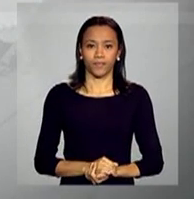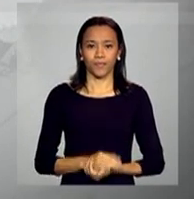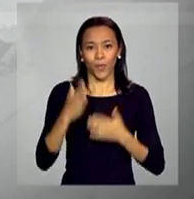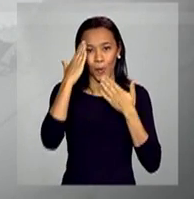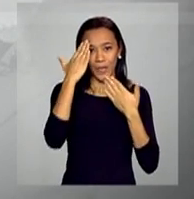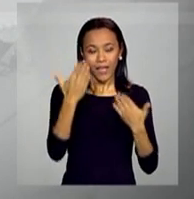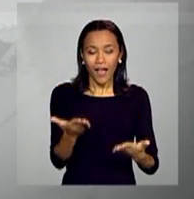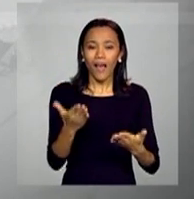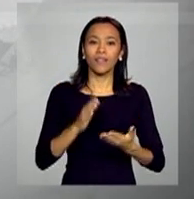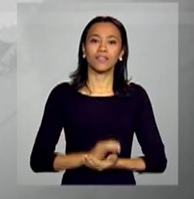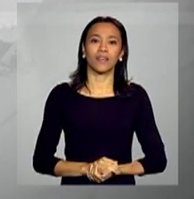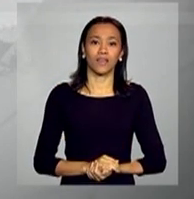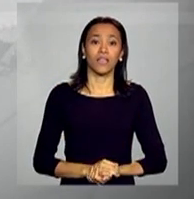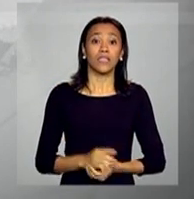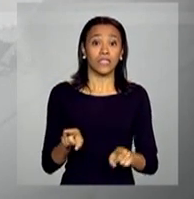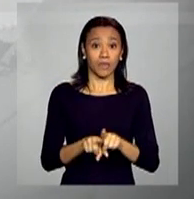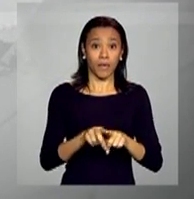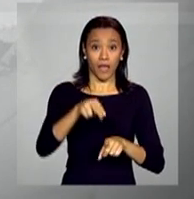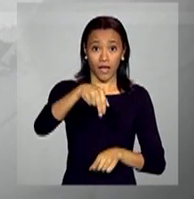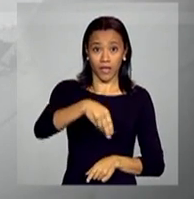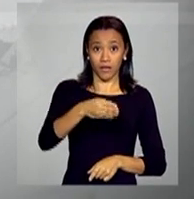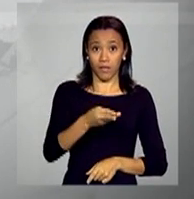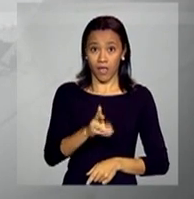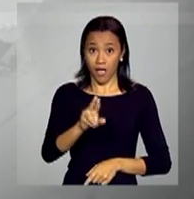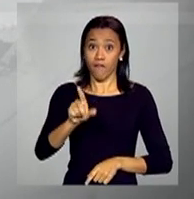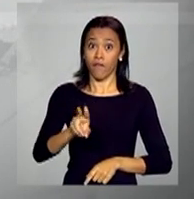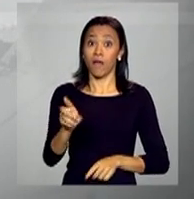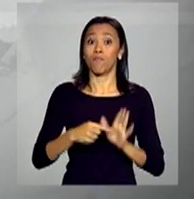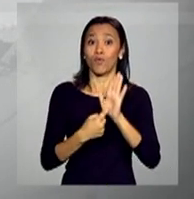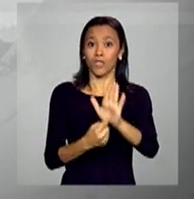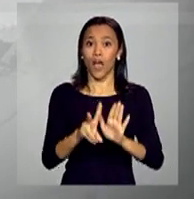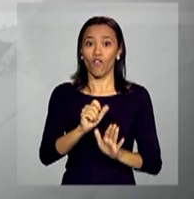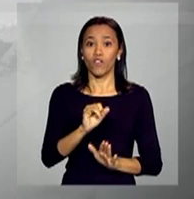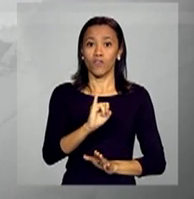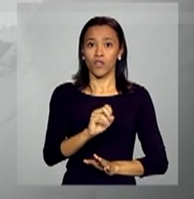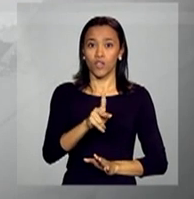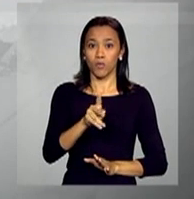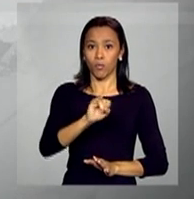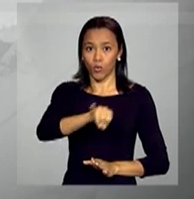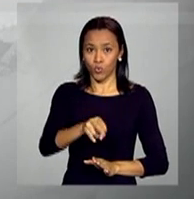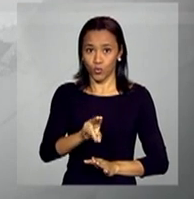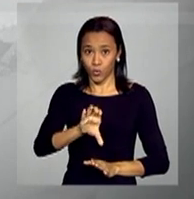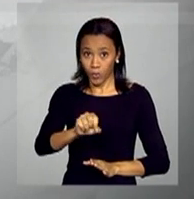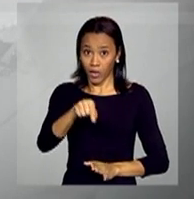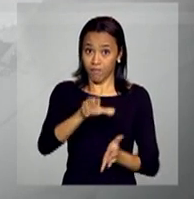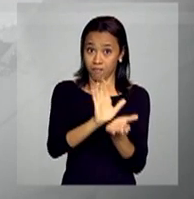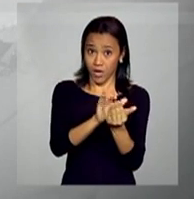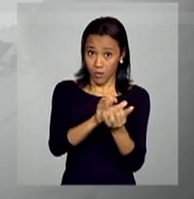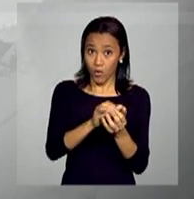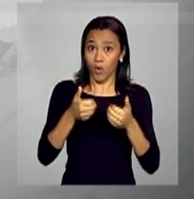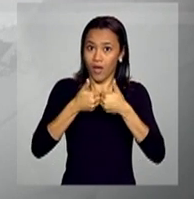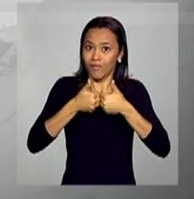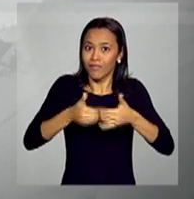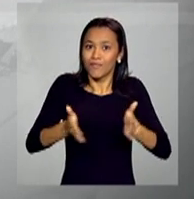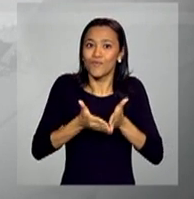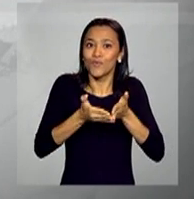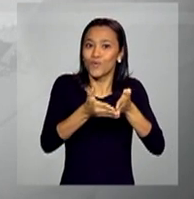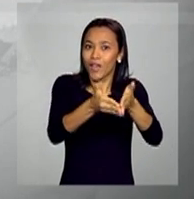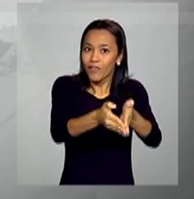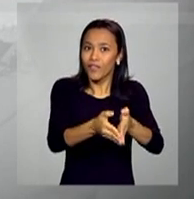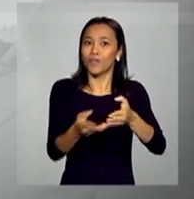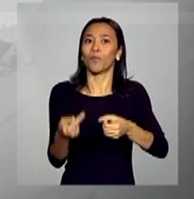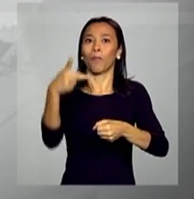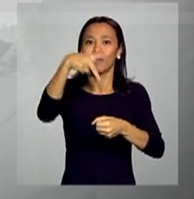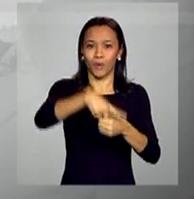Obrigada, Priscila. E a NBR vai transmitir ao vivo de Ipojuca, Pernambuco, a inauguração do navio petroleiro Zumbi dos